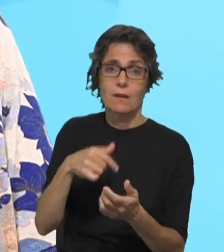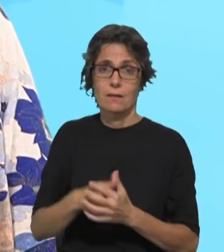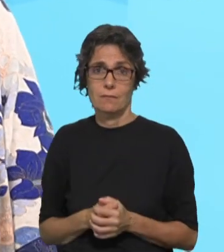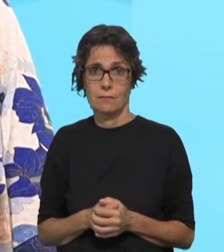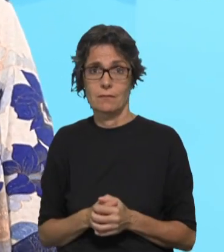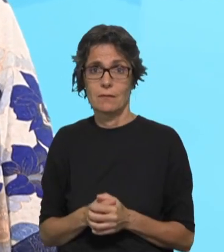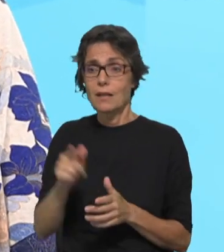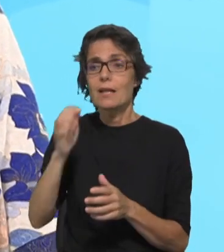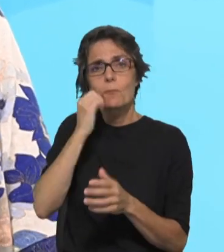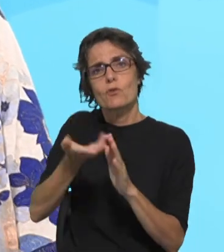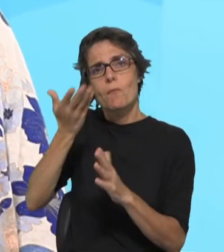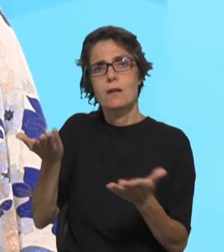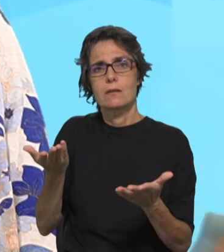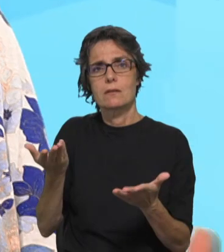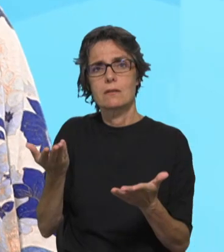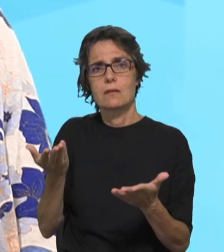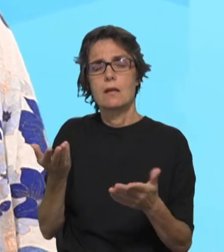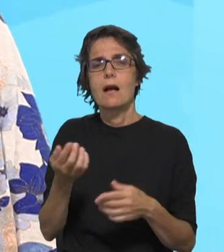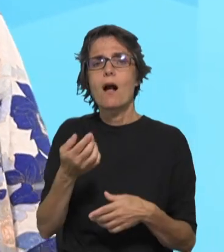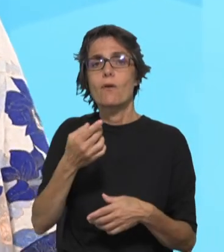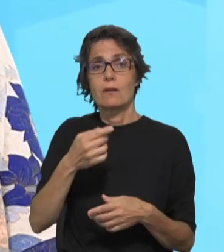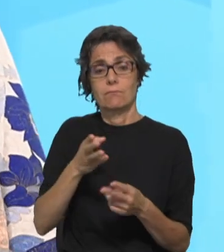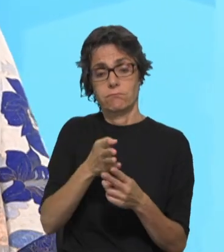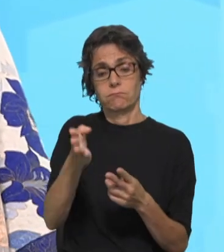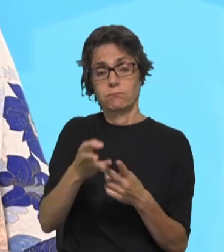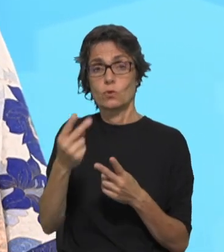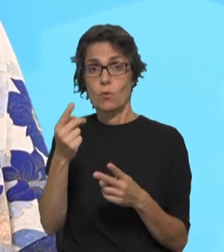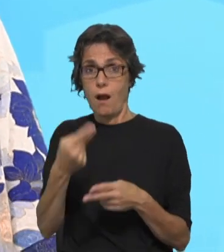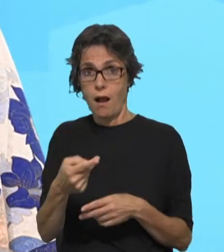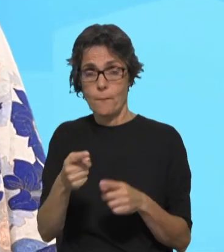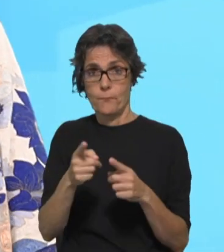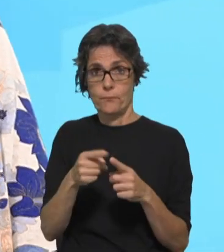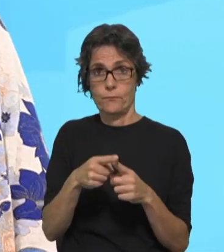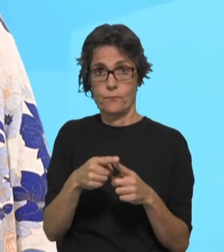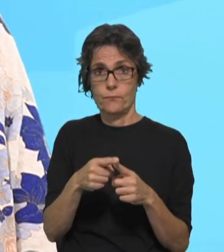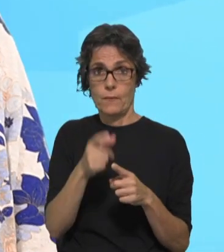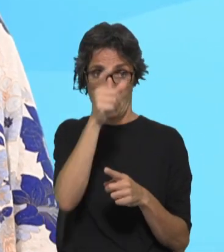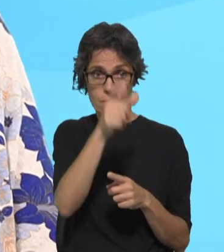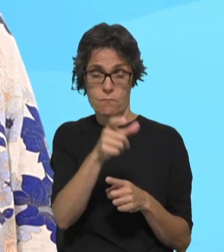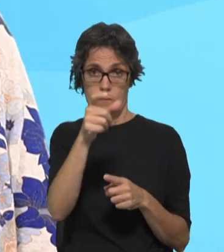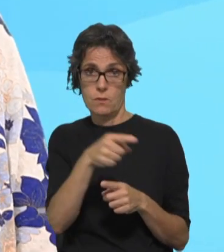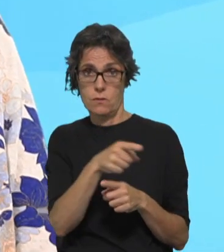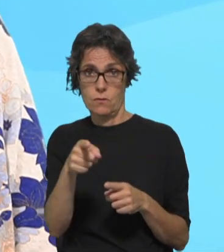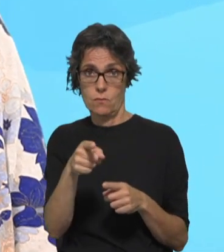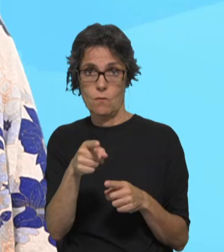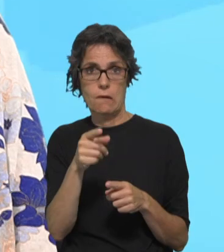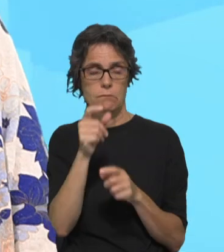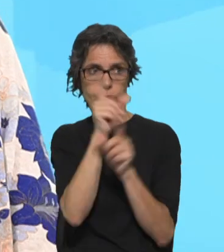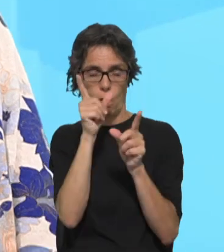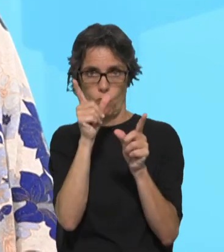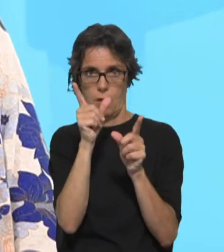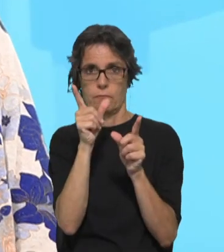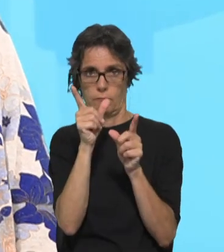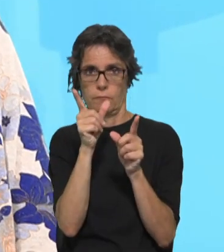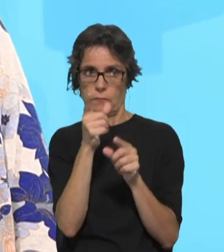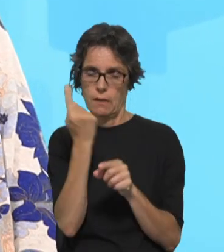Agora, neste momento, há duas vetentes que me parecem muito importantes, que é as pessoas, por um lado, tomarem consciência de que isto passa